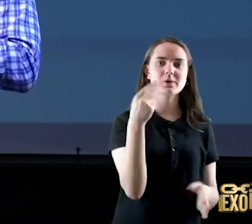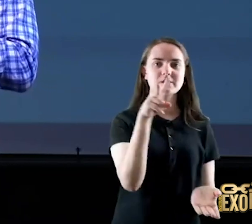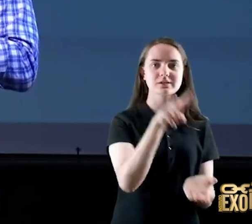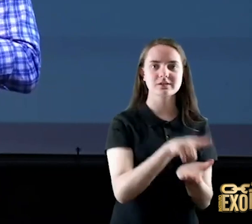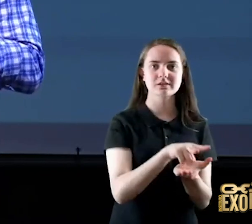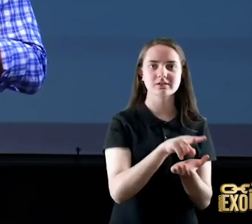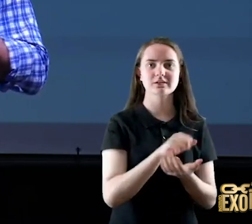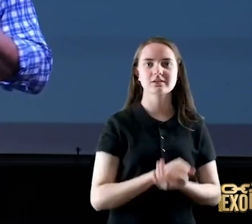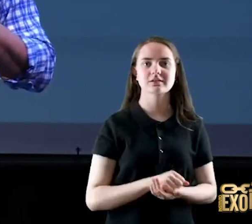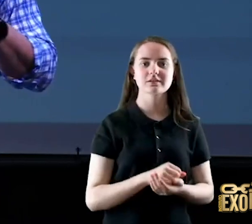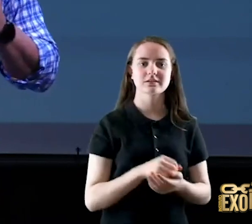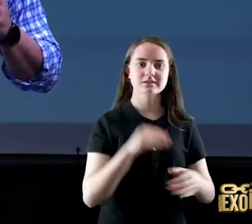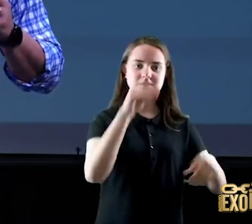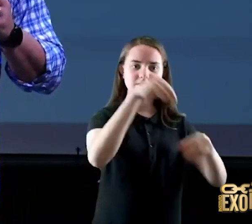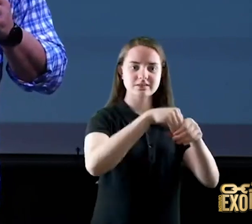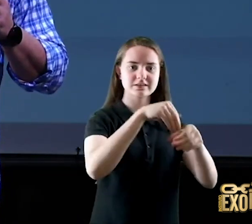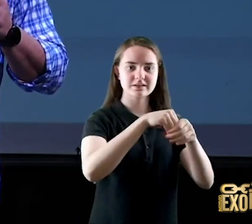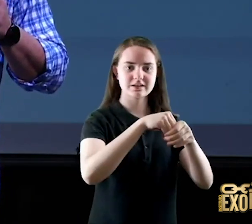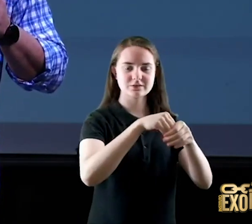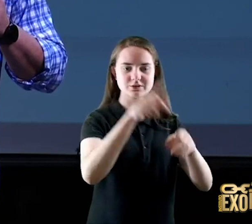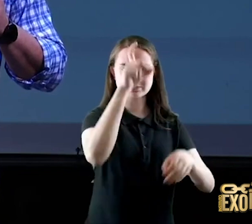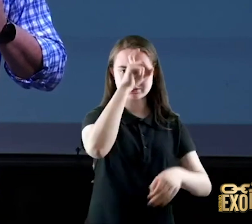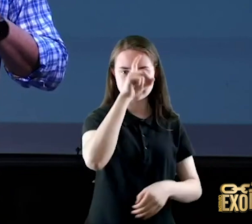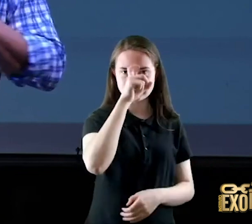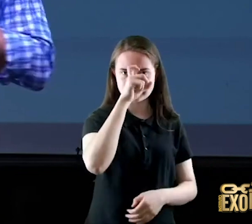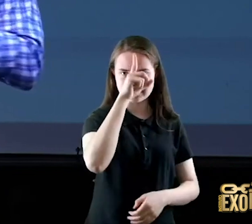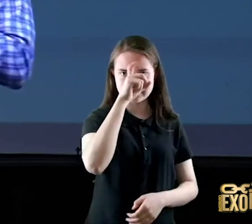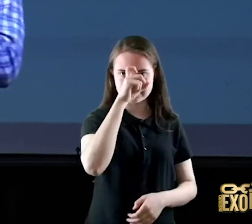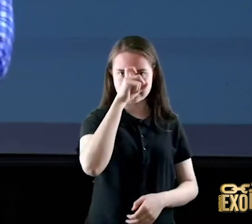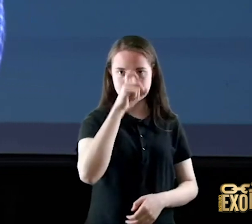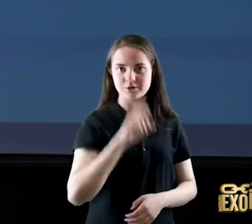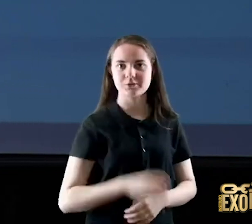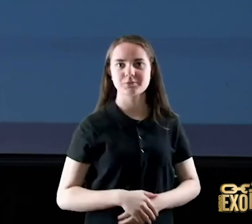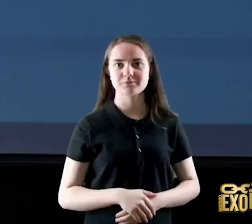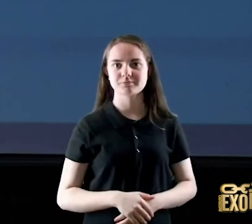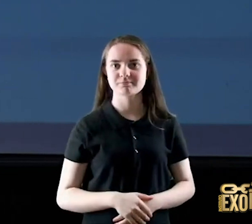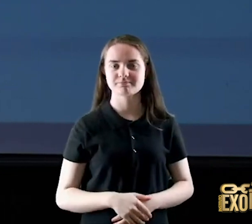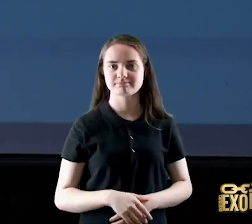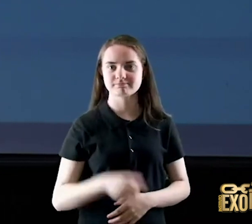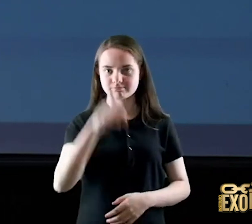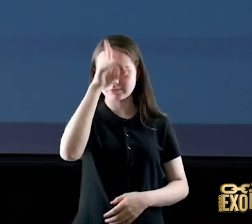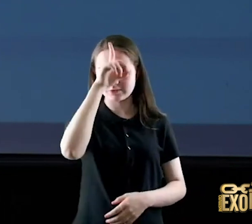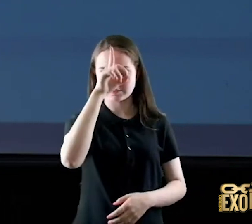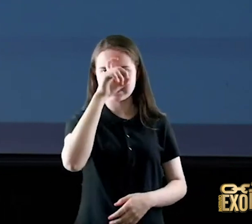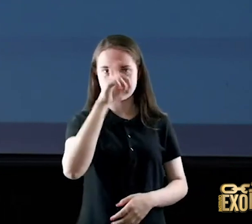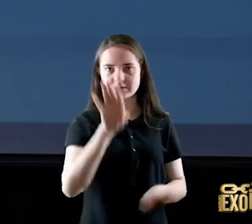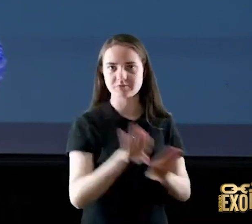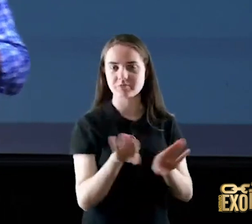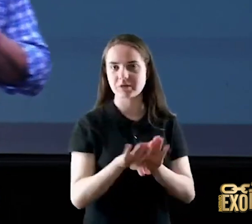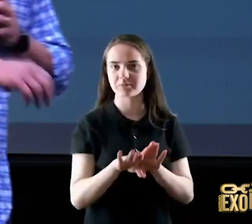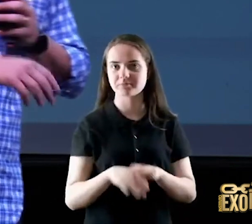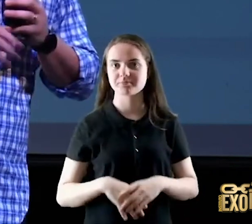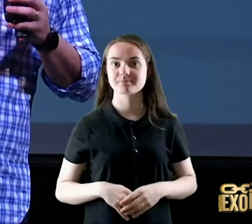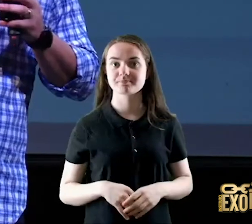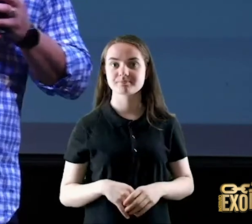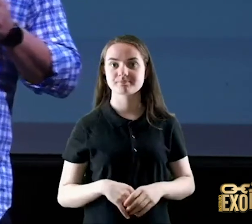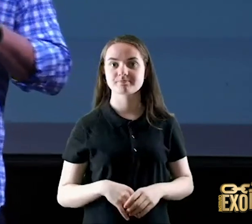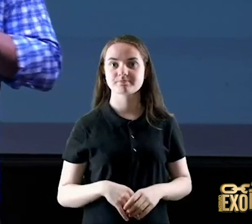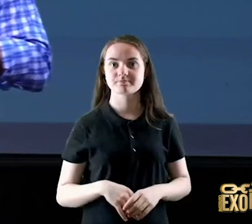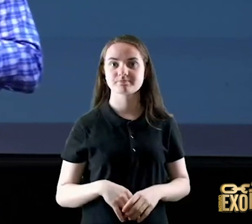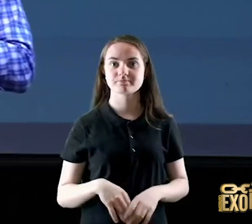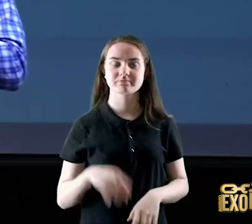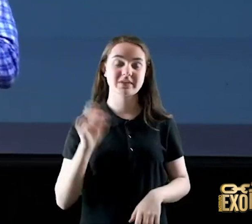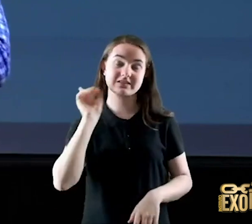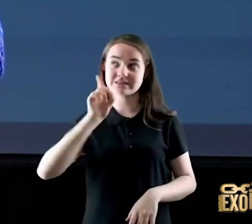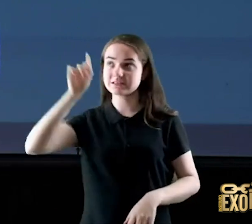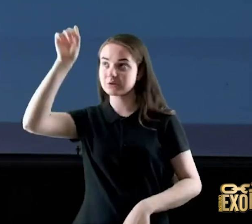também dentro das UTIs a gente é assim que tem acontecido mas no princípio e no fim Deus está